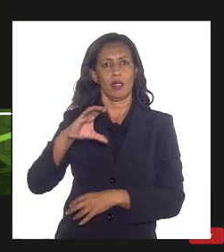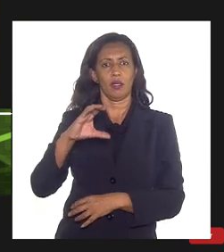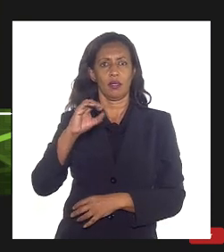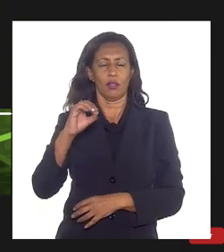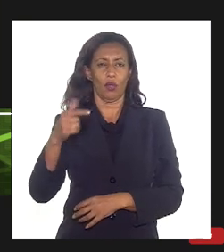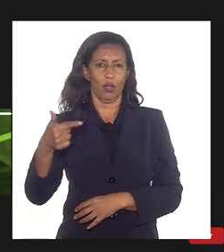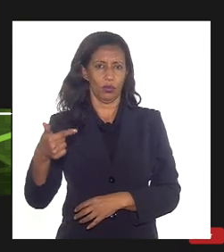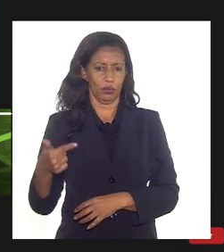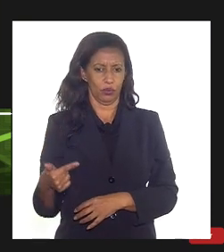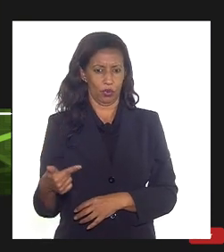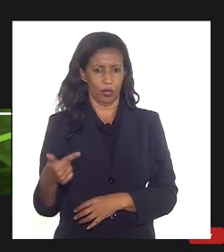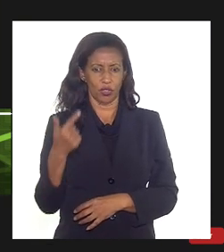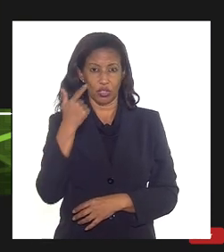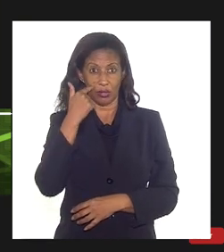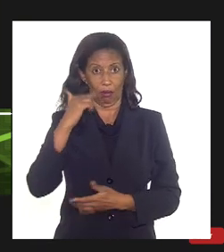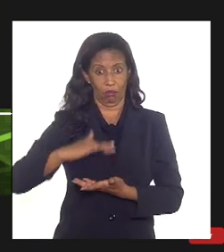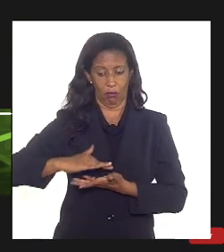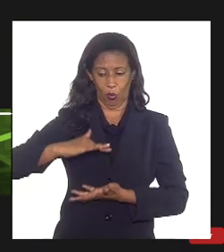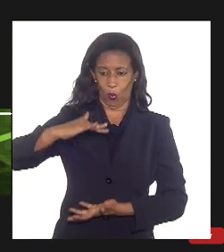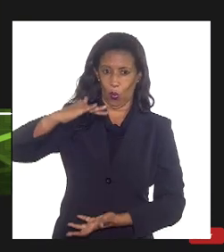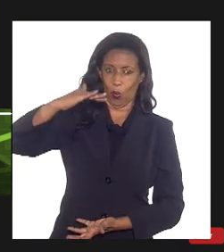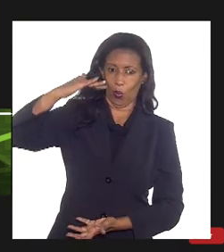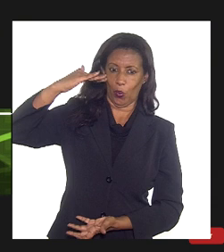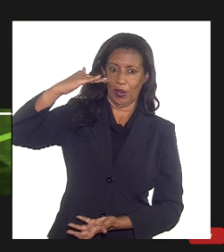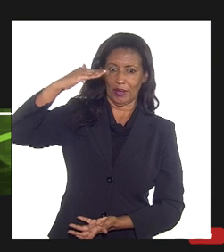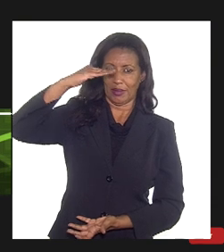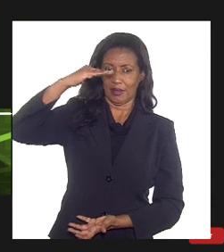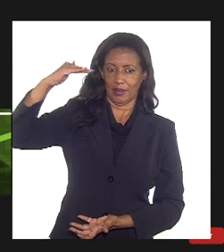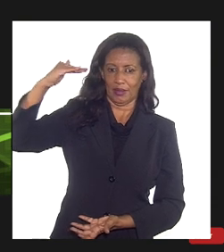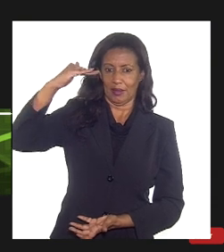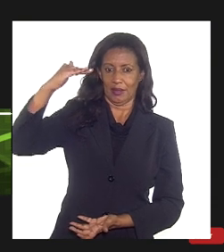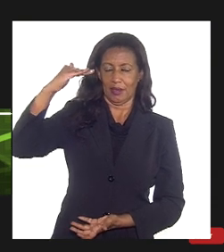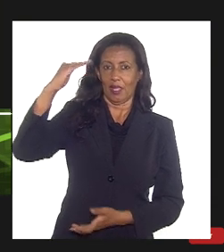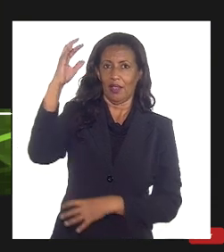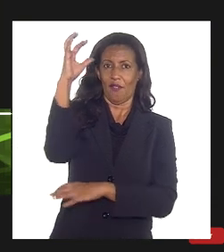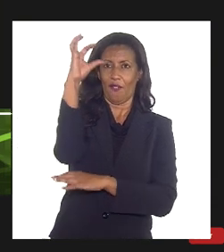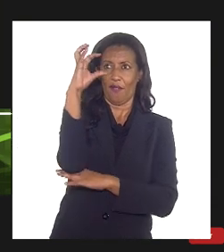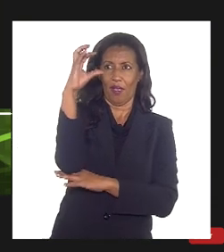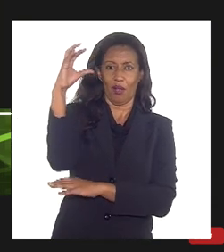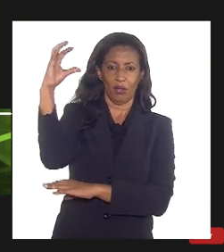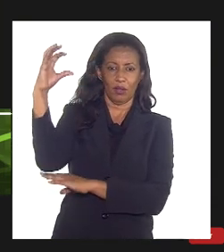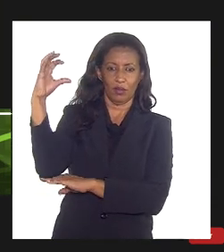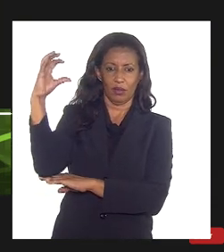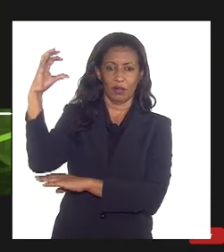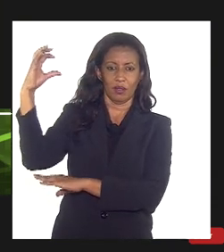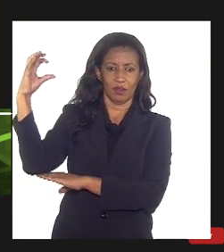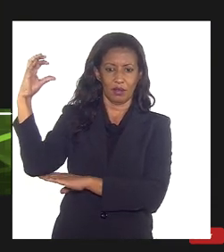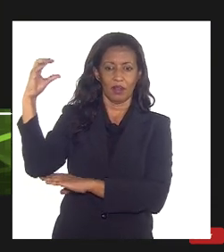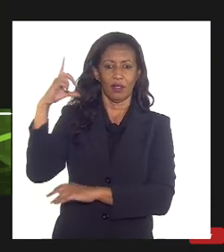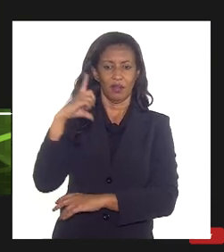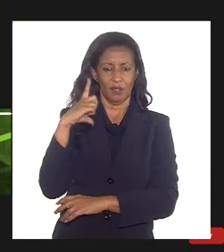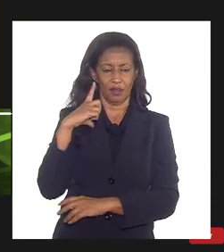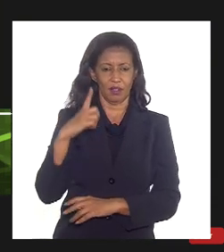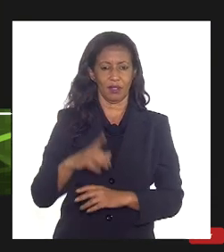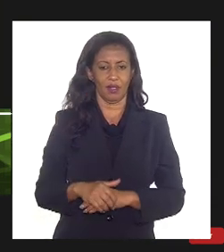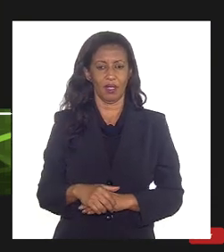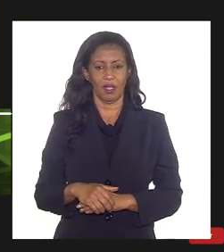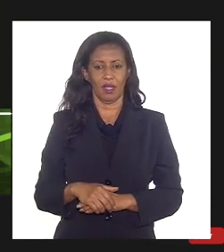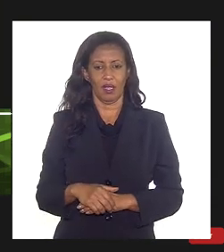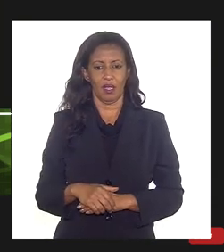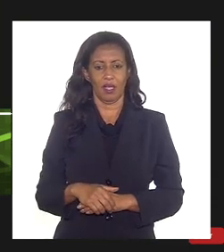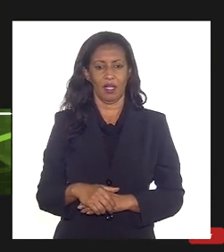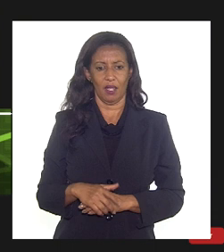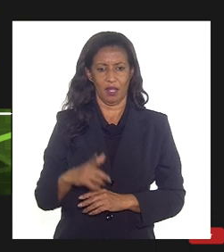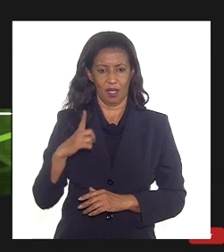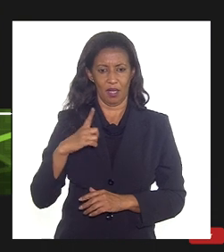dá pra ver o tamanho dele né lá em cima ali tem umas luminárias né então já dá pra ver o porte dele um grande porte